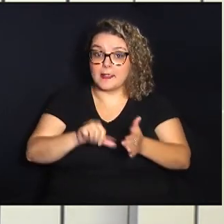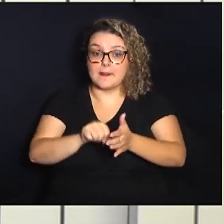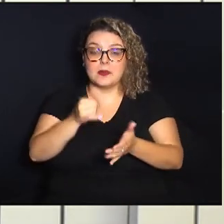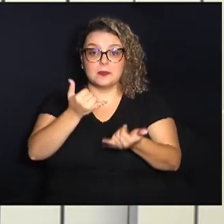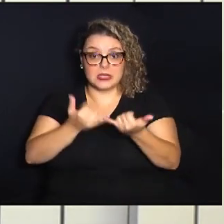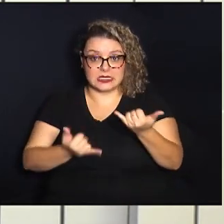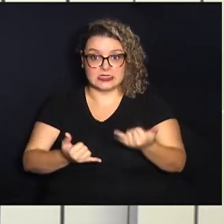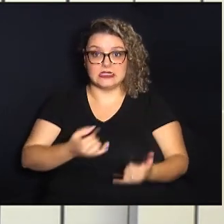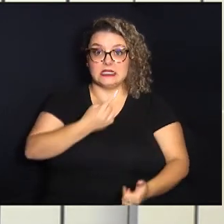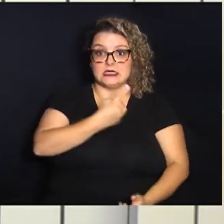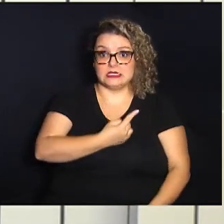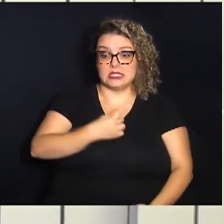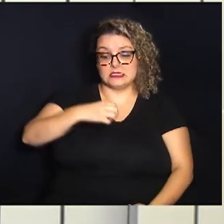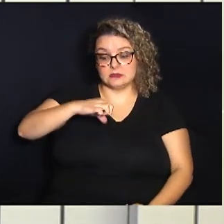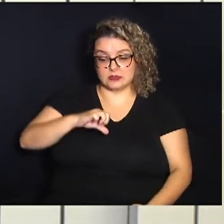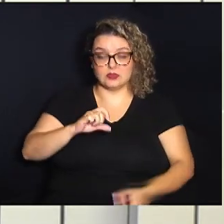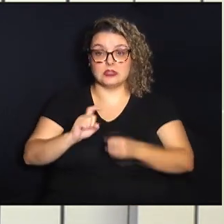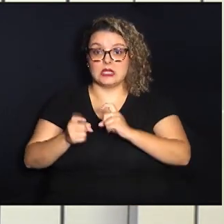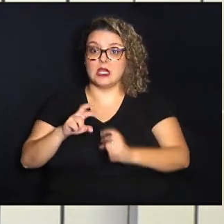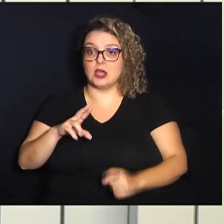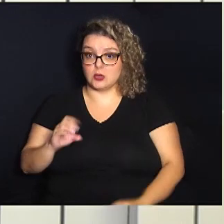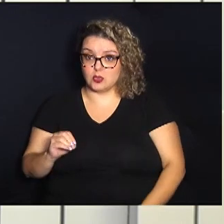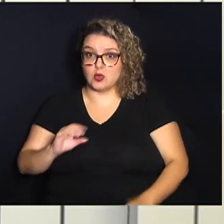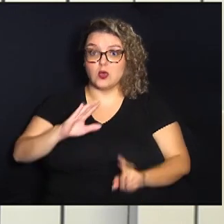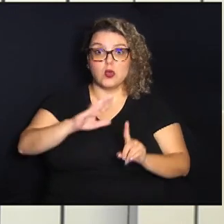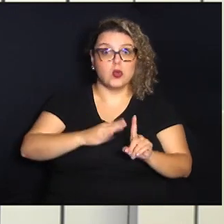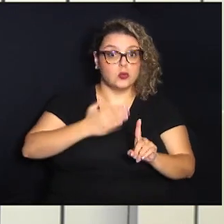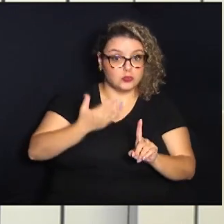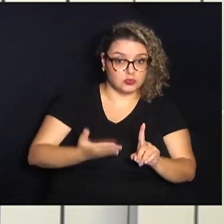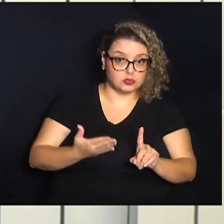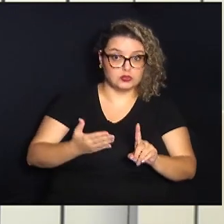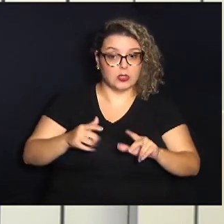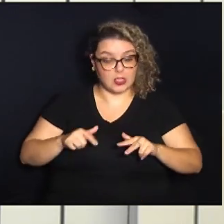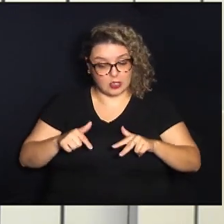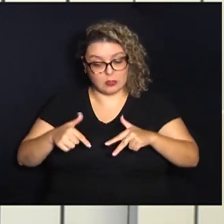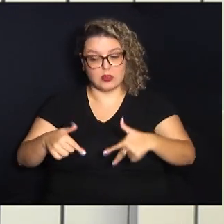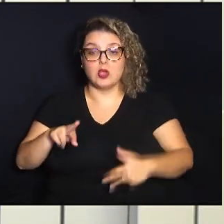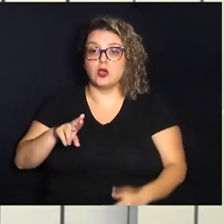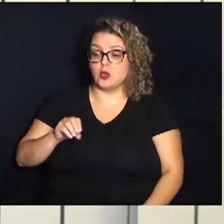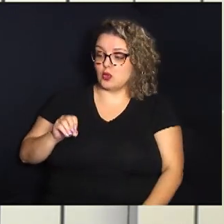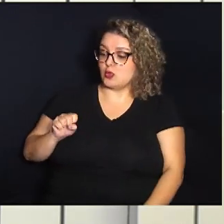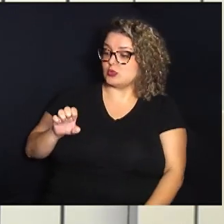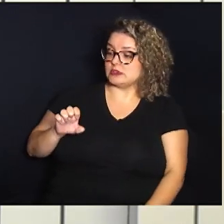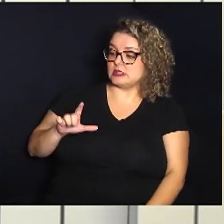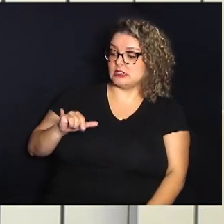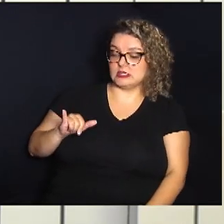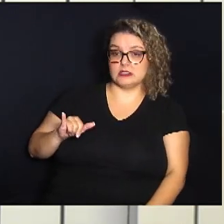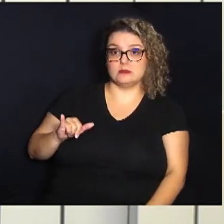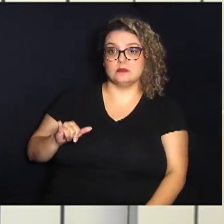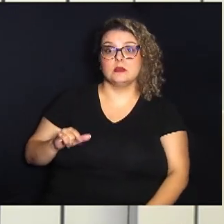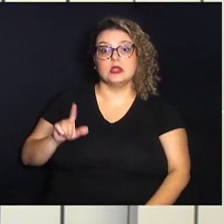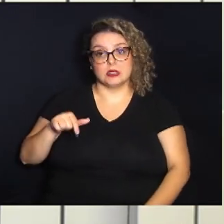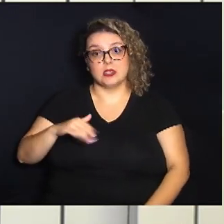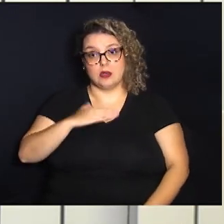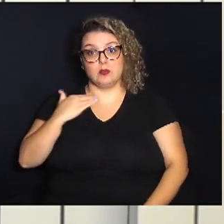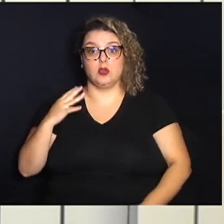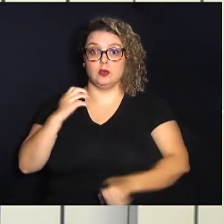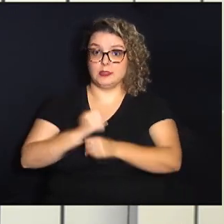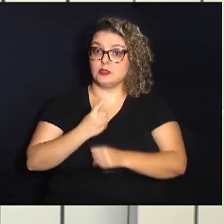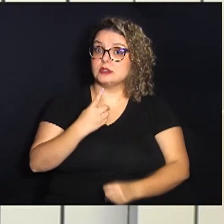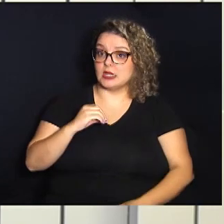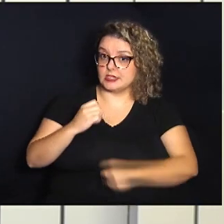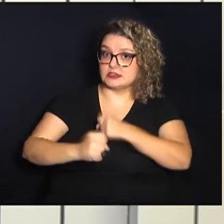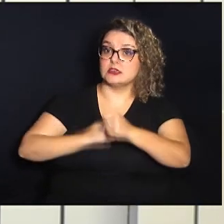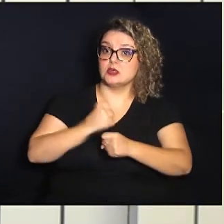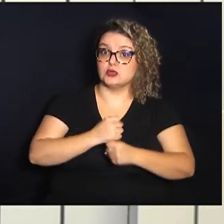da décima reunião ordinária homenageou a militante Roseli Bianco, cuja morte completou 10 anos